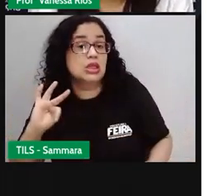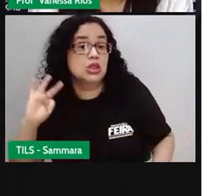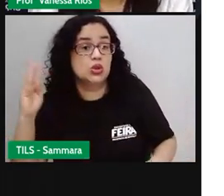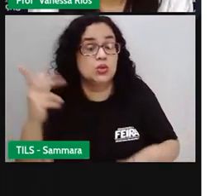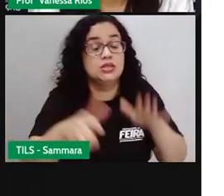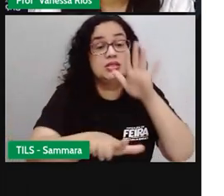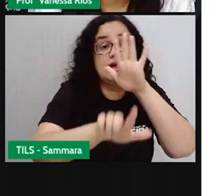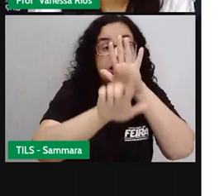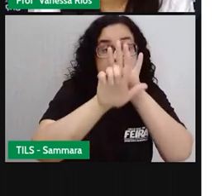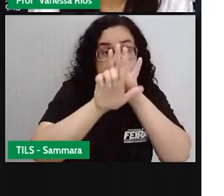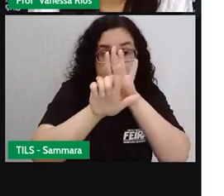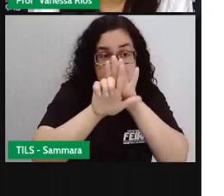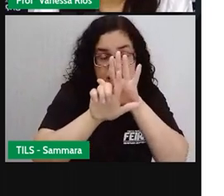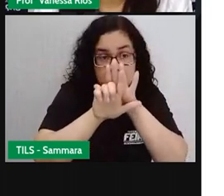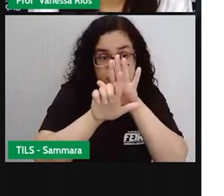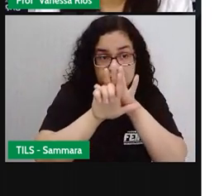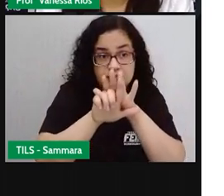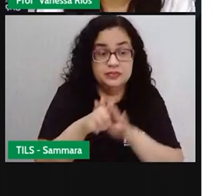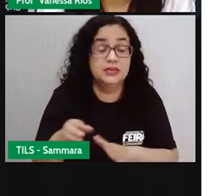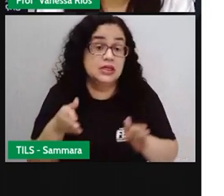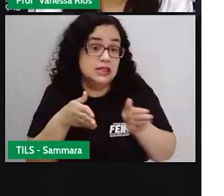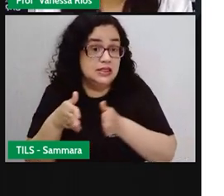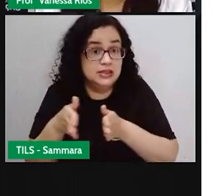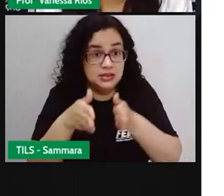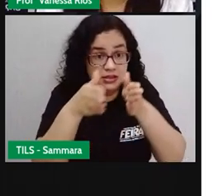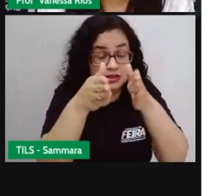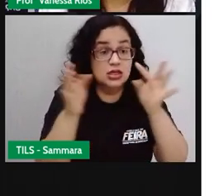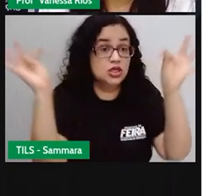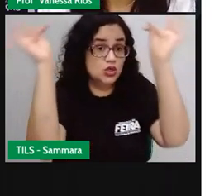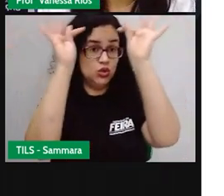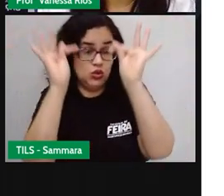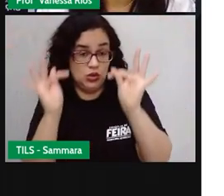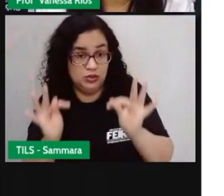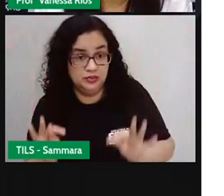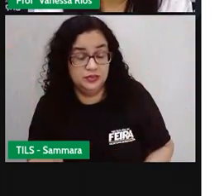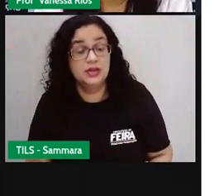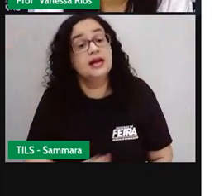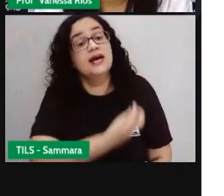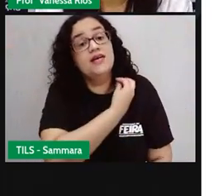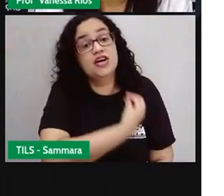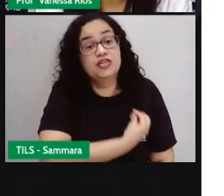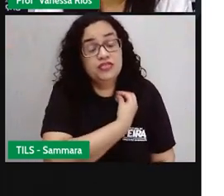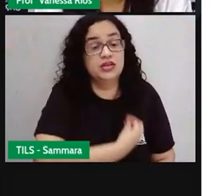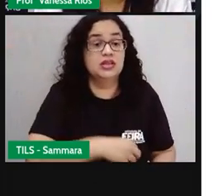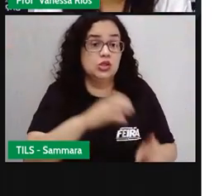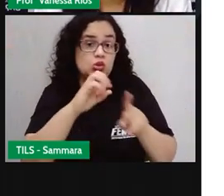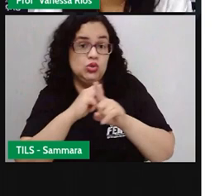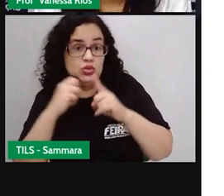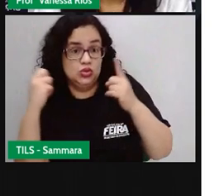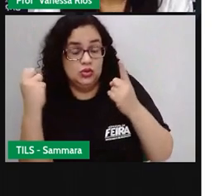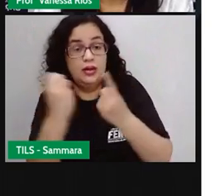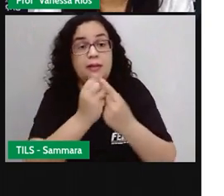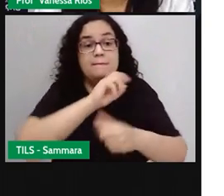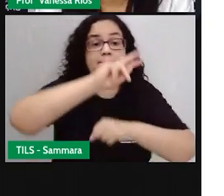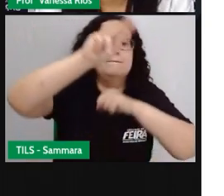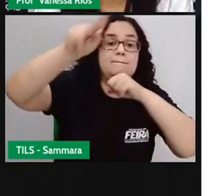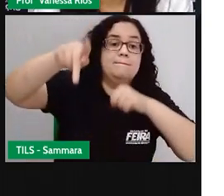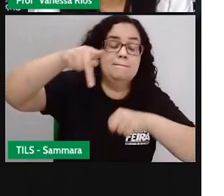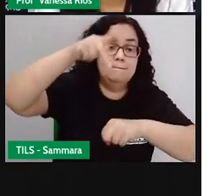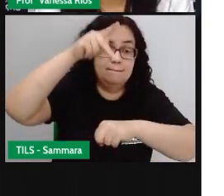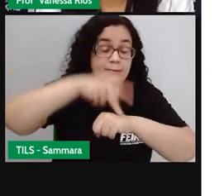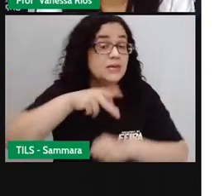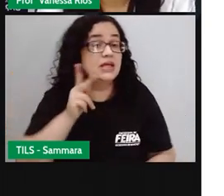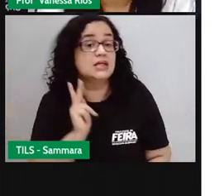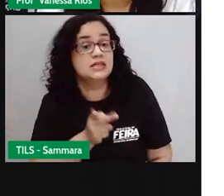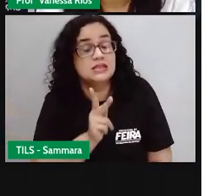leis que rege, que noteia, que organiza a vida social do nosso país, aparece